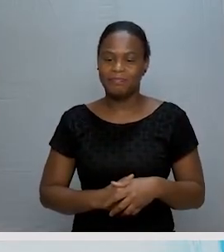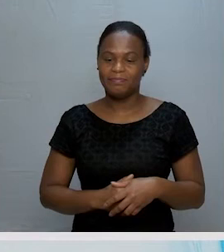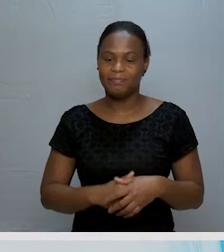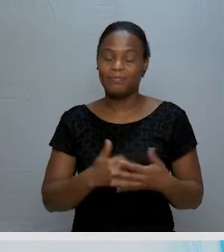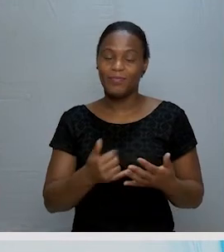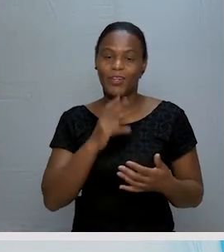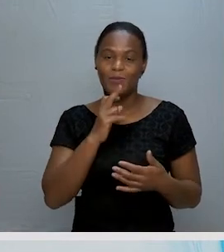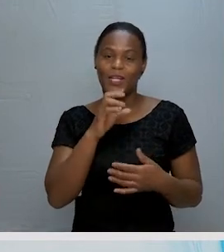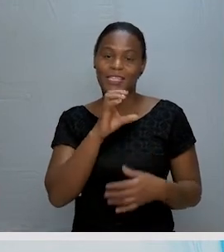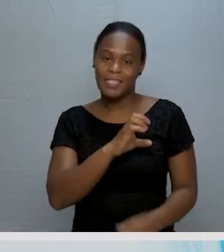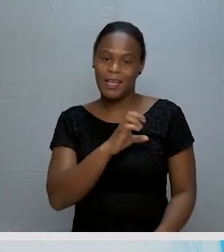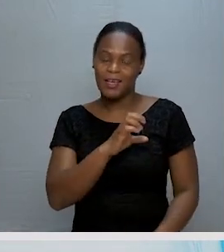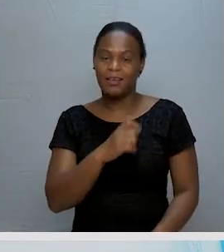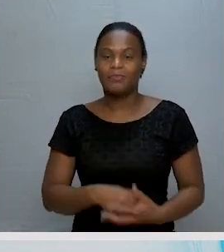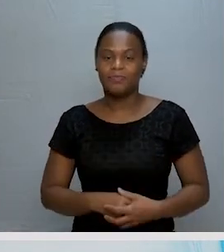A resposta da linha C.